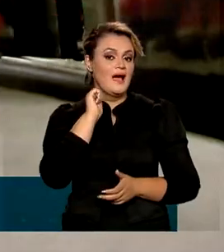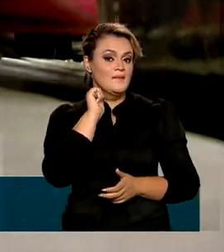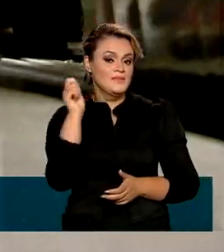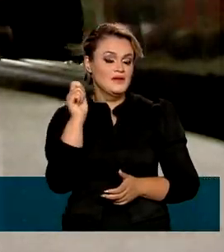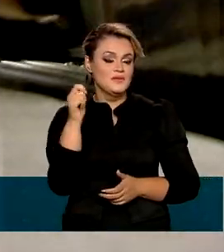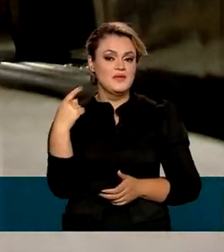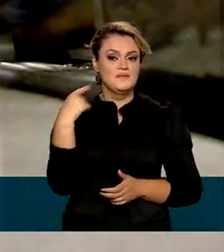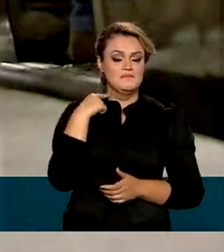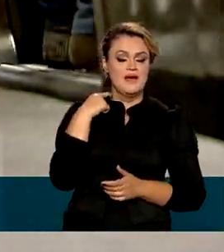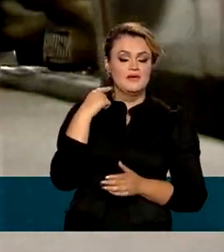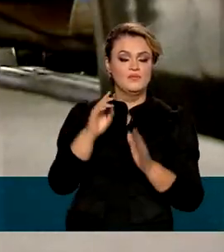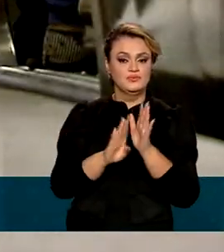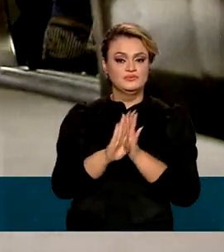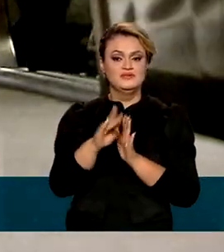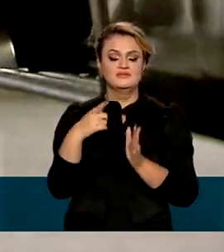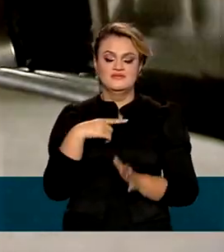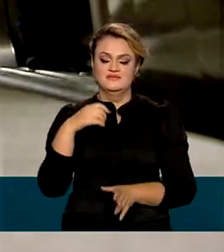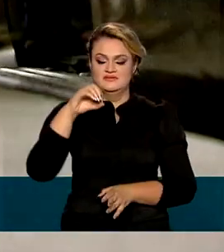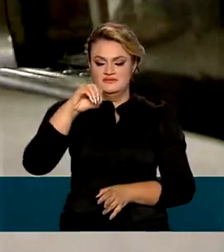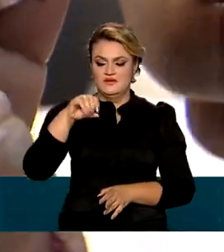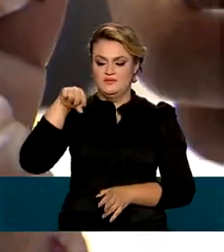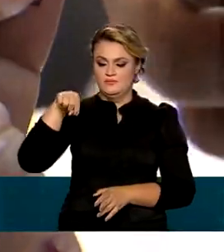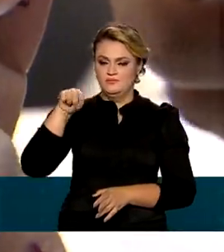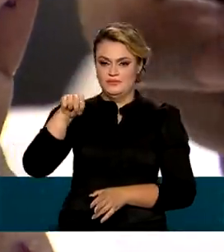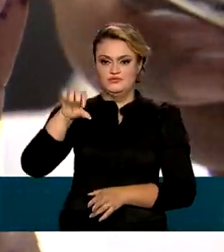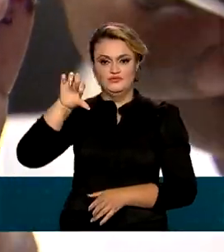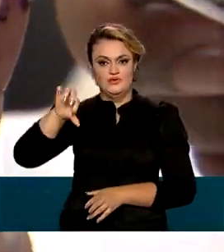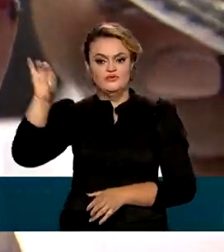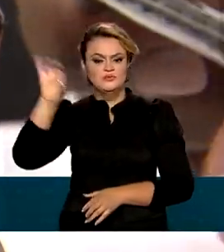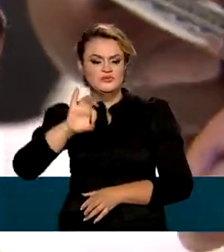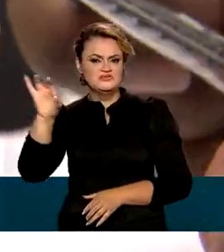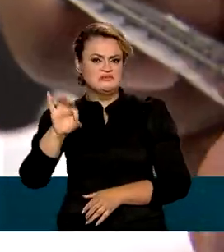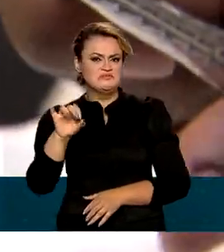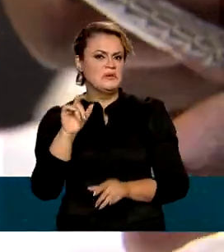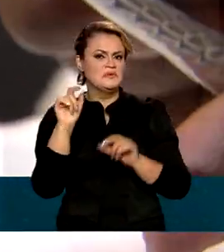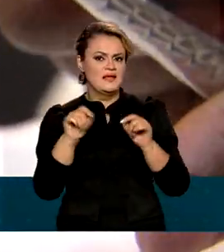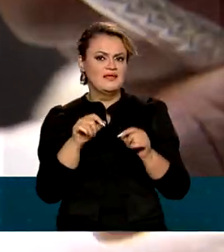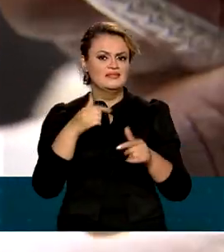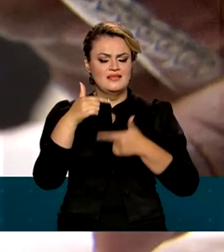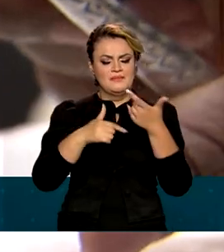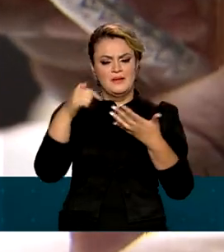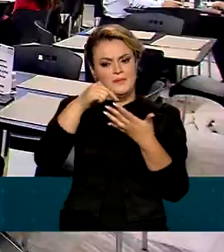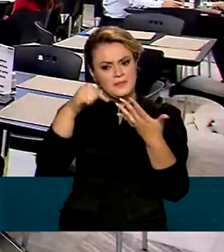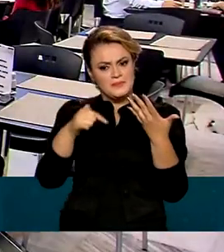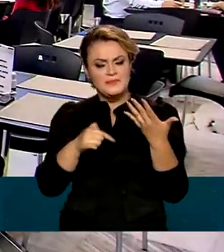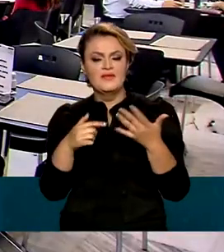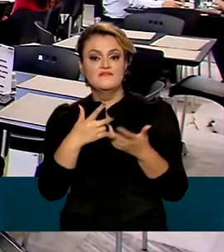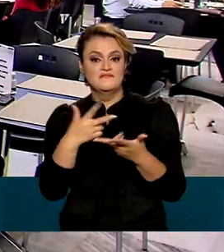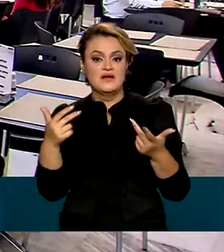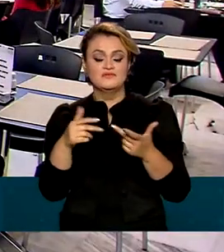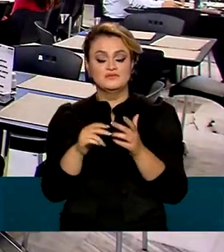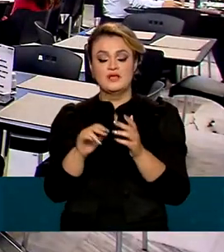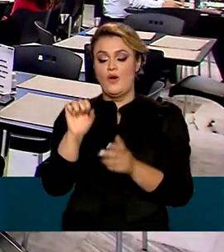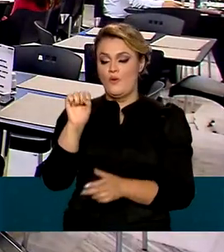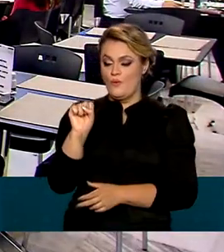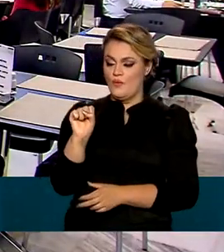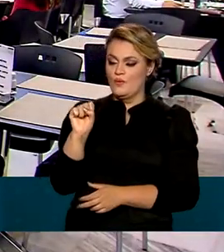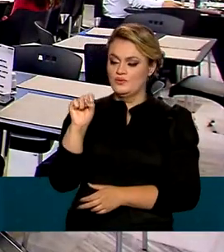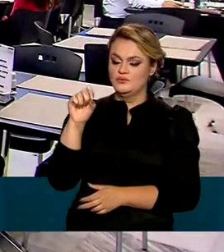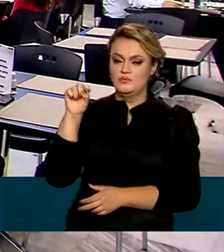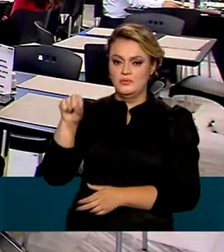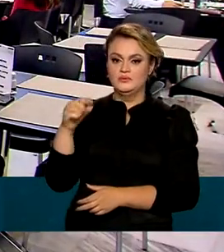maio é de 0,9%. Com esse resultado, o setor de serviços fica 8,4